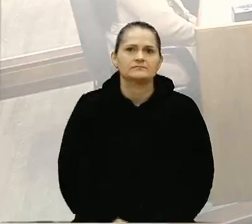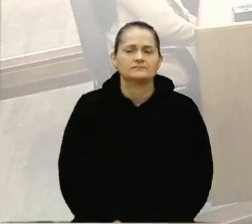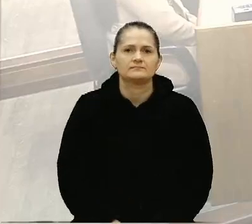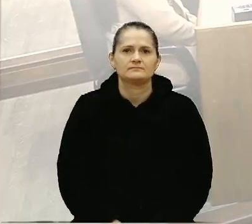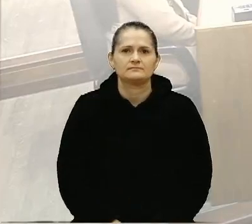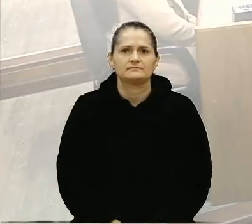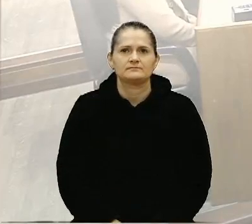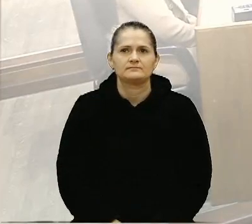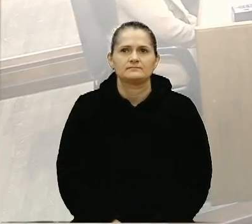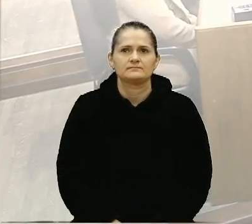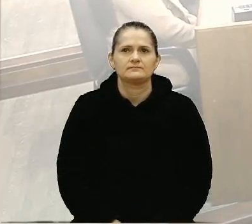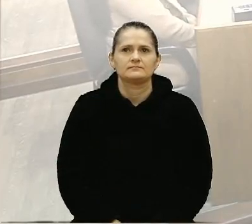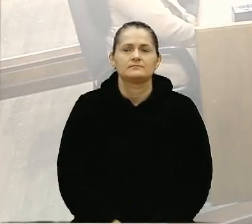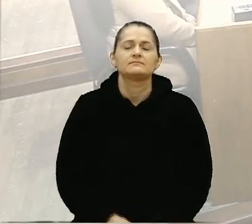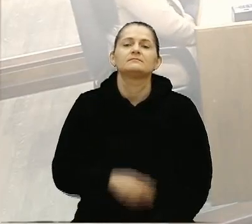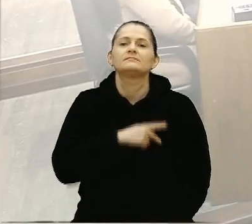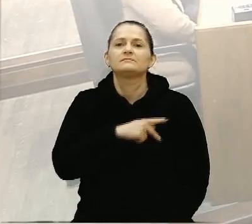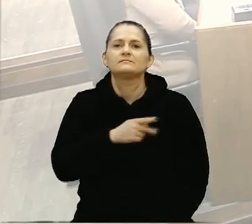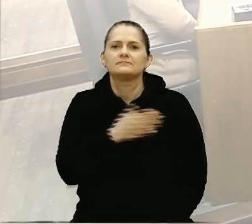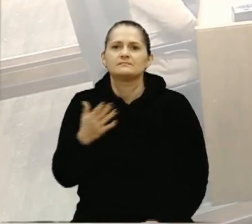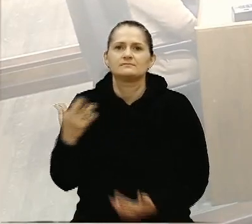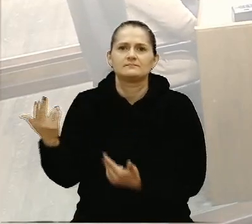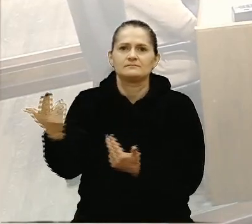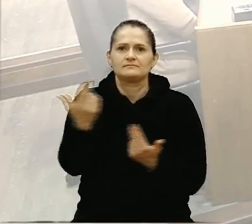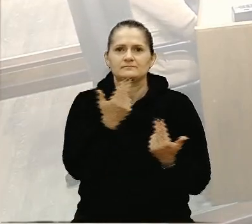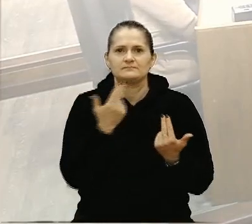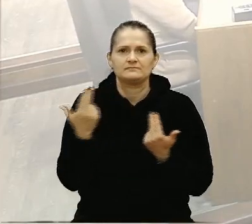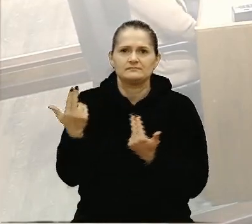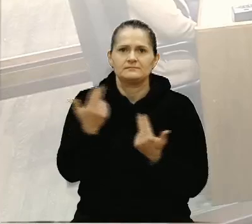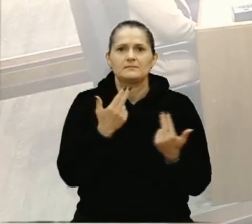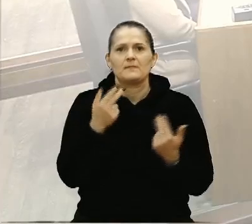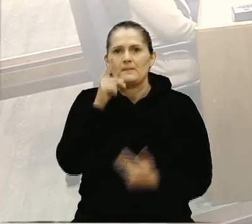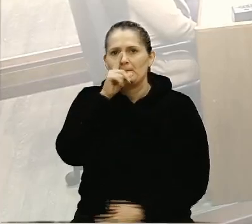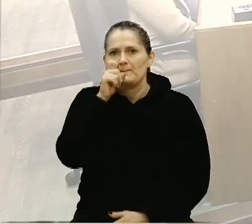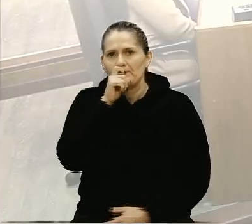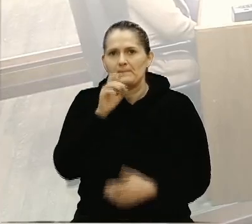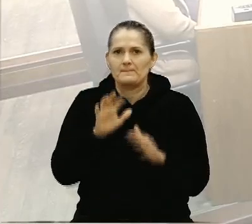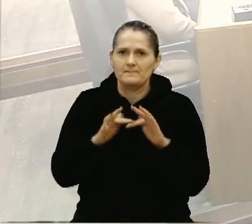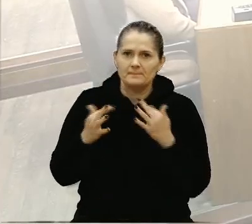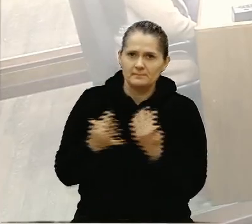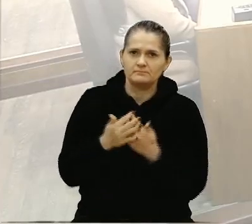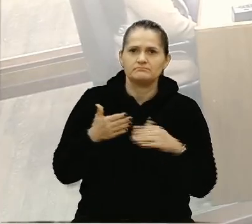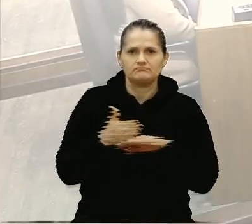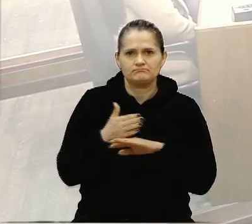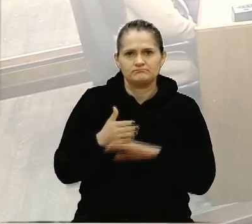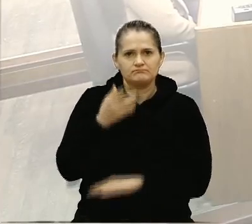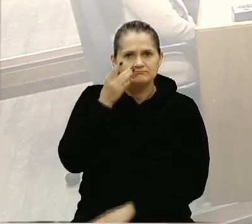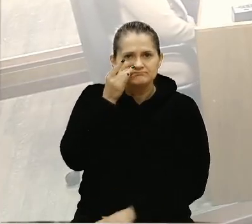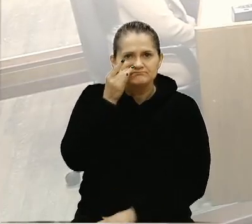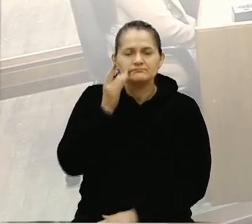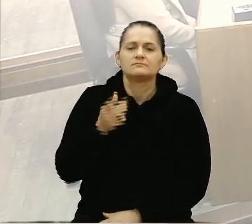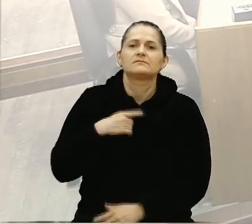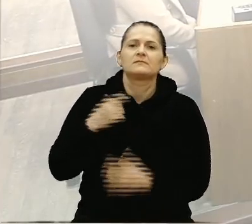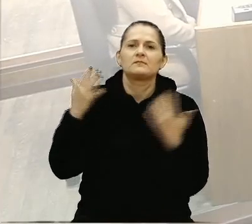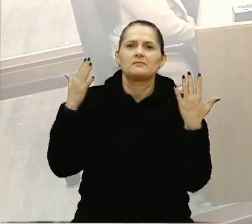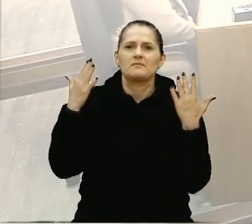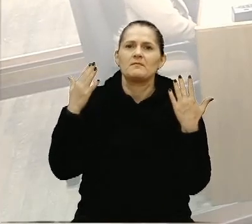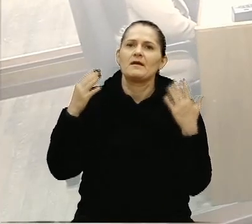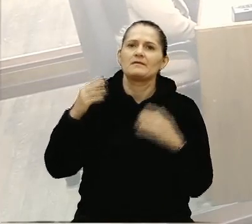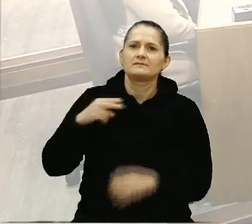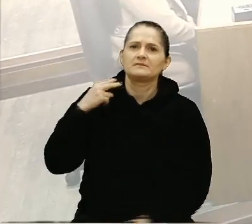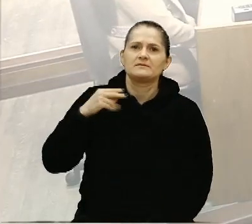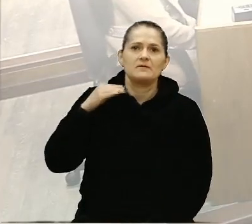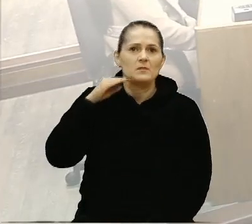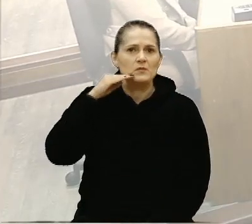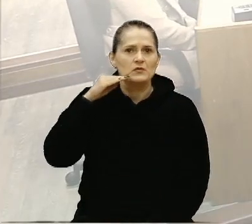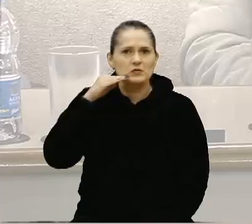Senhora Presidente, caros colegas vereadores e os pais, familiares que estão aqui presentes, parabenizar o vereador Bortola por esse projeto.